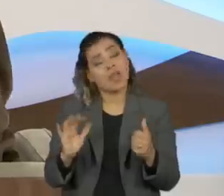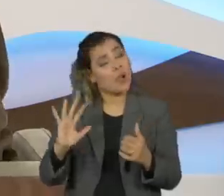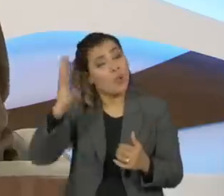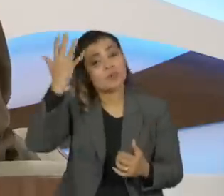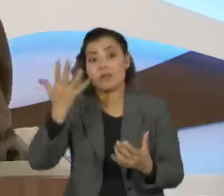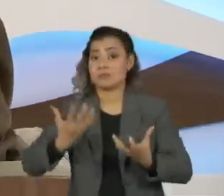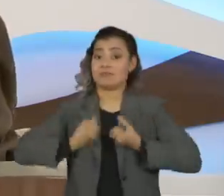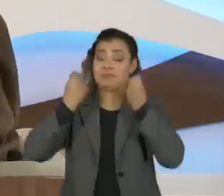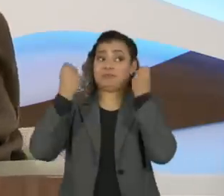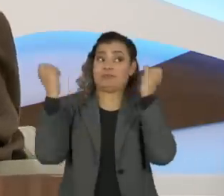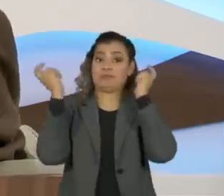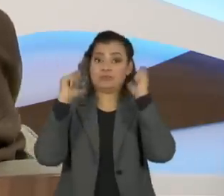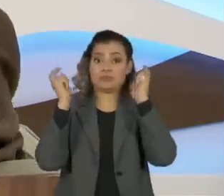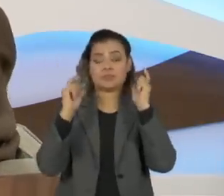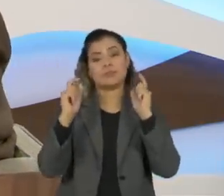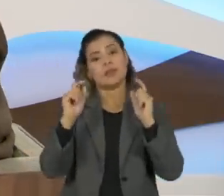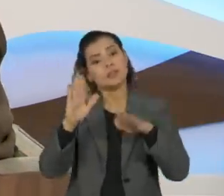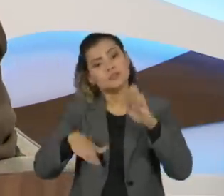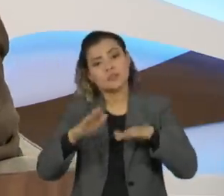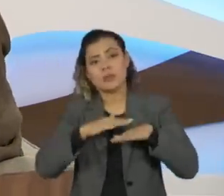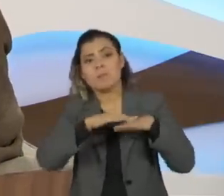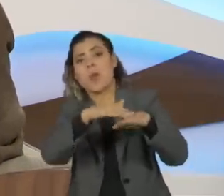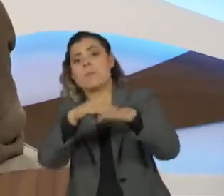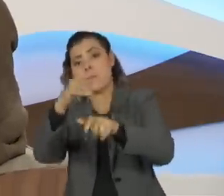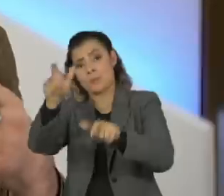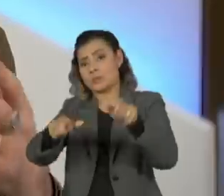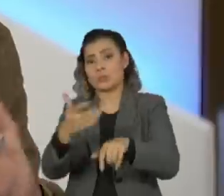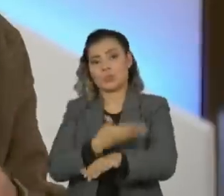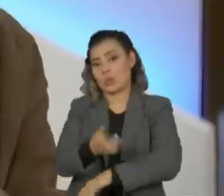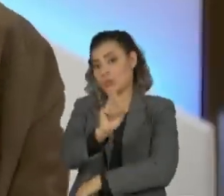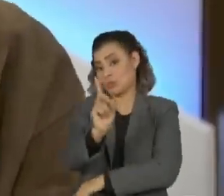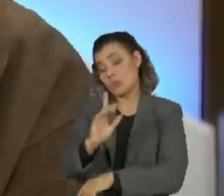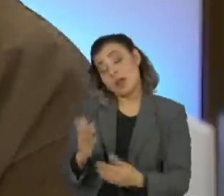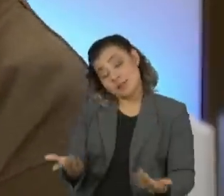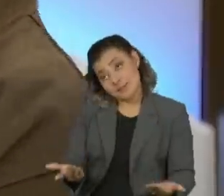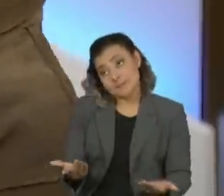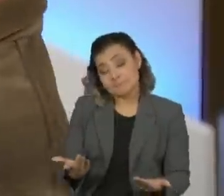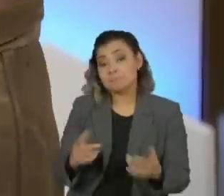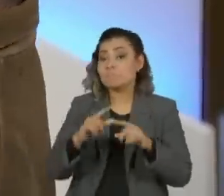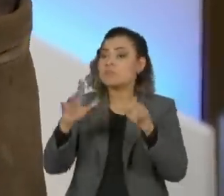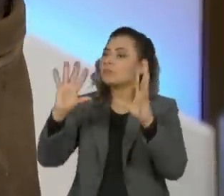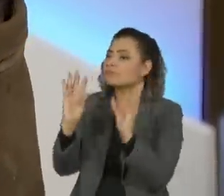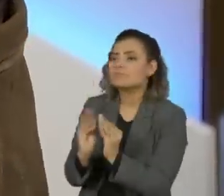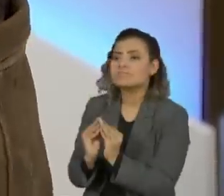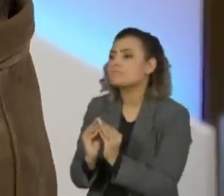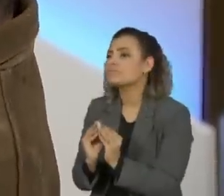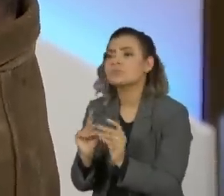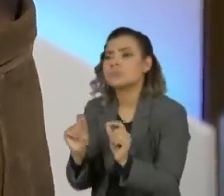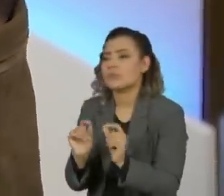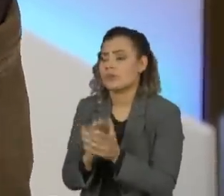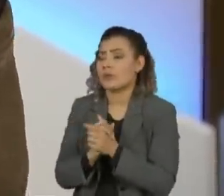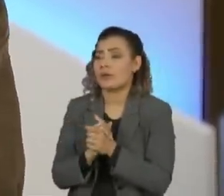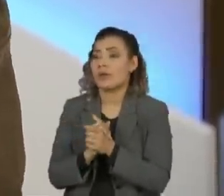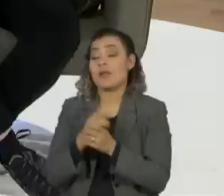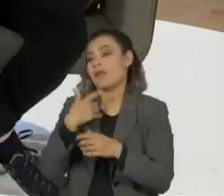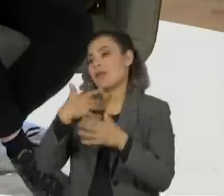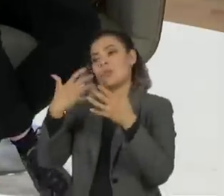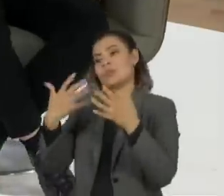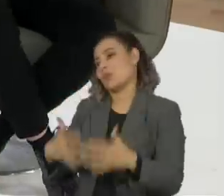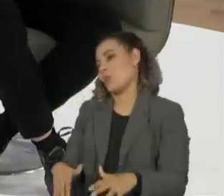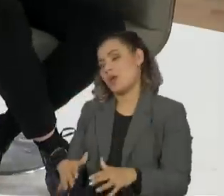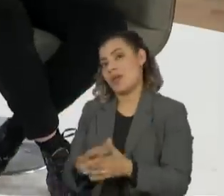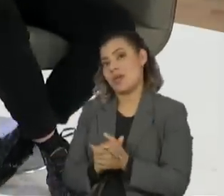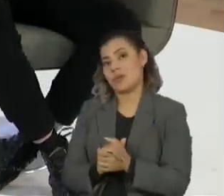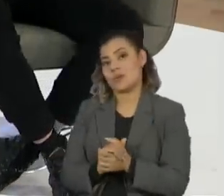chocar e agredir demais pessoas que não estão muito acostumadas. Mas, o que eu quero dizer com tudo isso é que eu não quero, de maneira